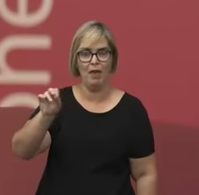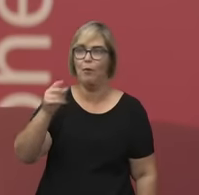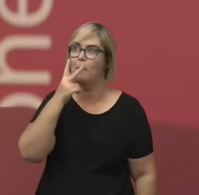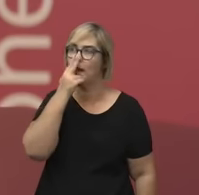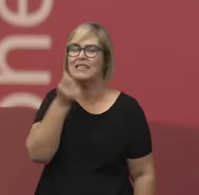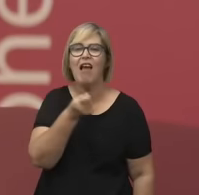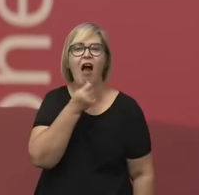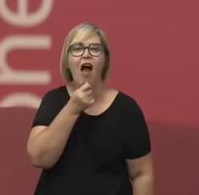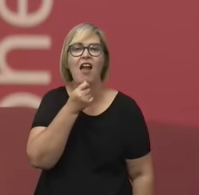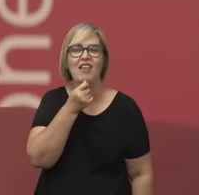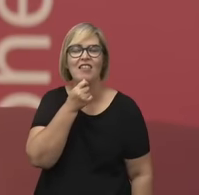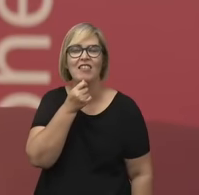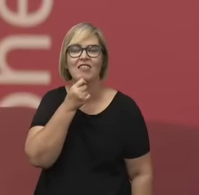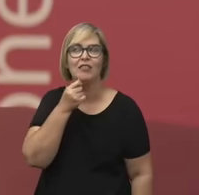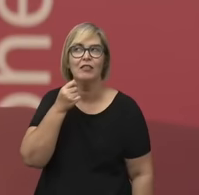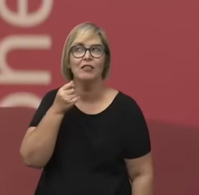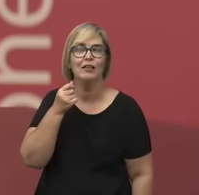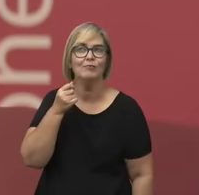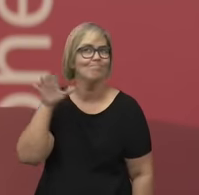pergunta, que é